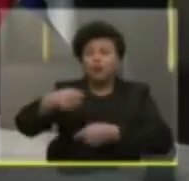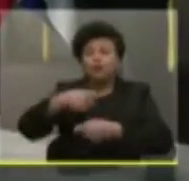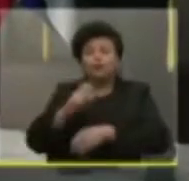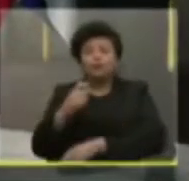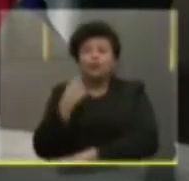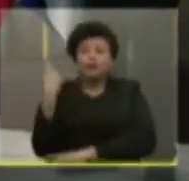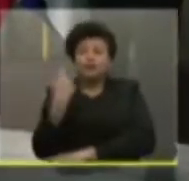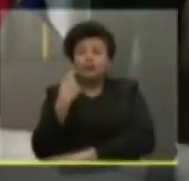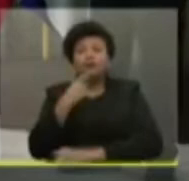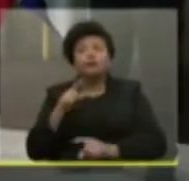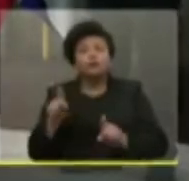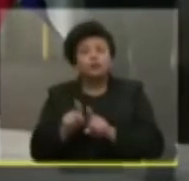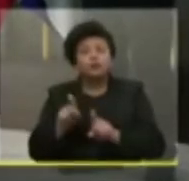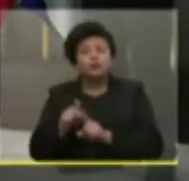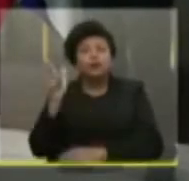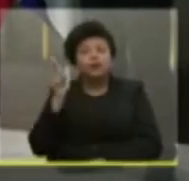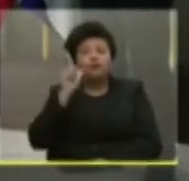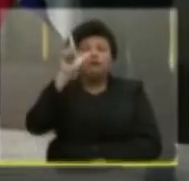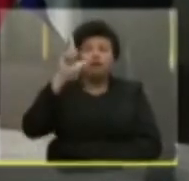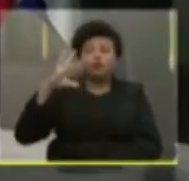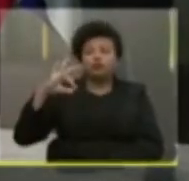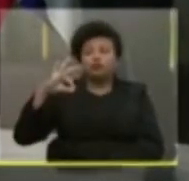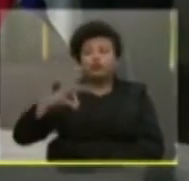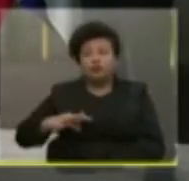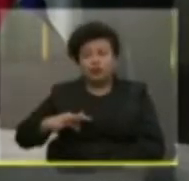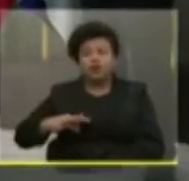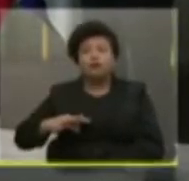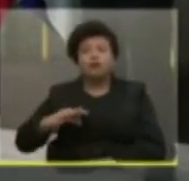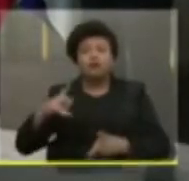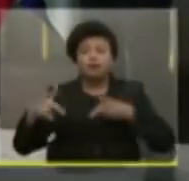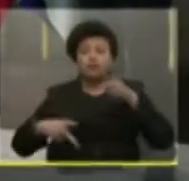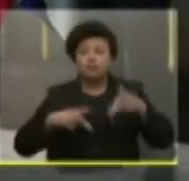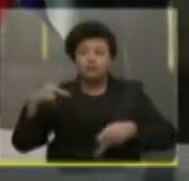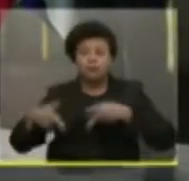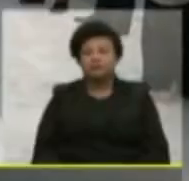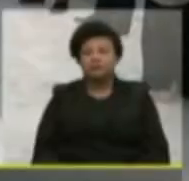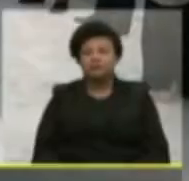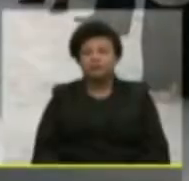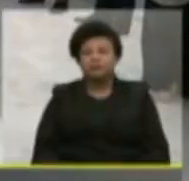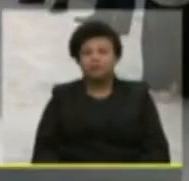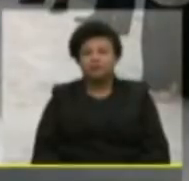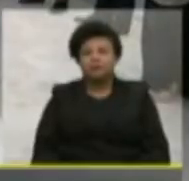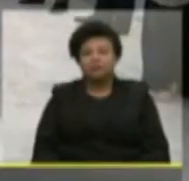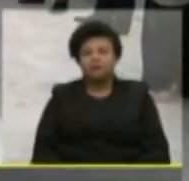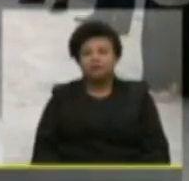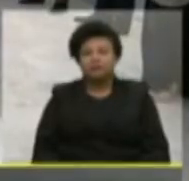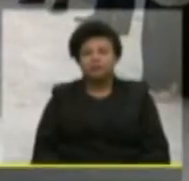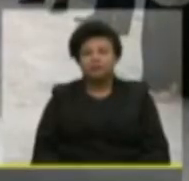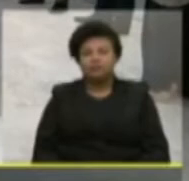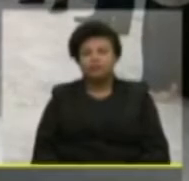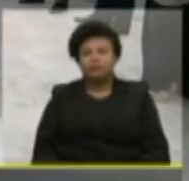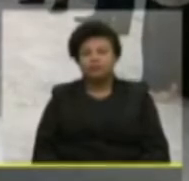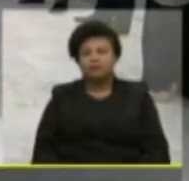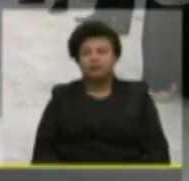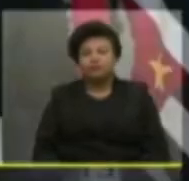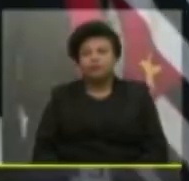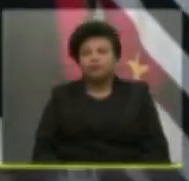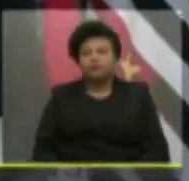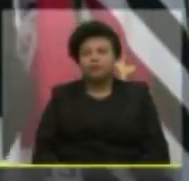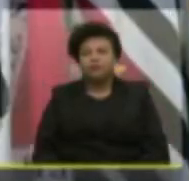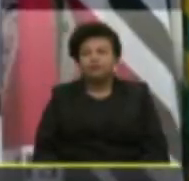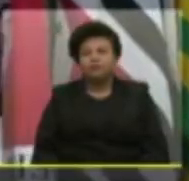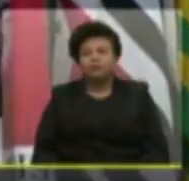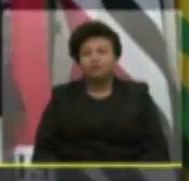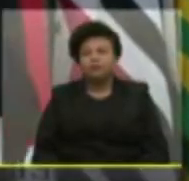além de gerar ganhos de renda para a população de mais baixa renda. A reforma foi apresentada em três